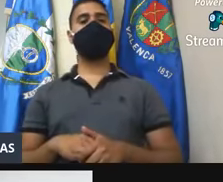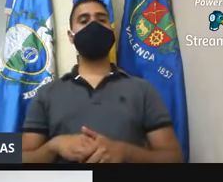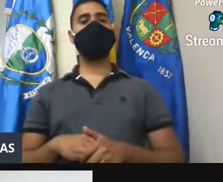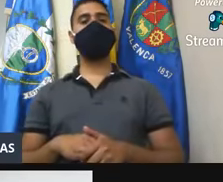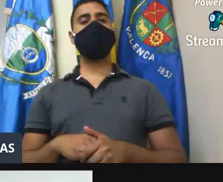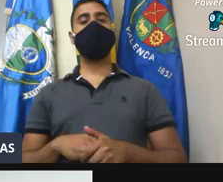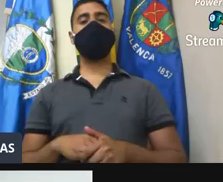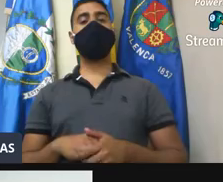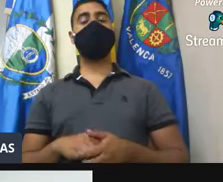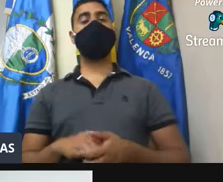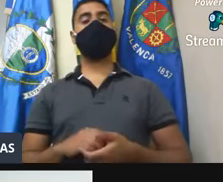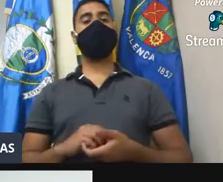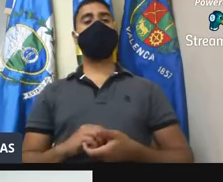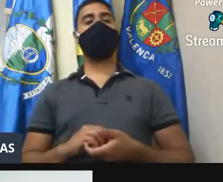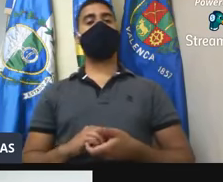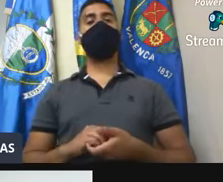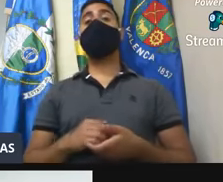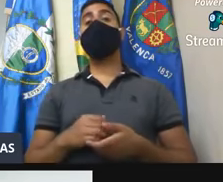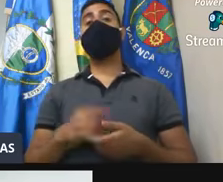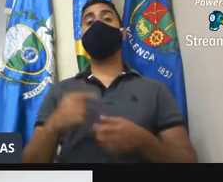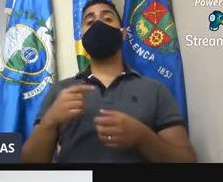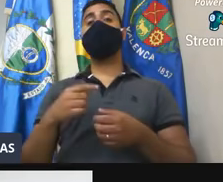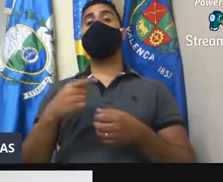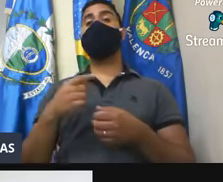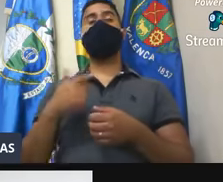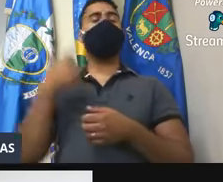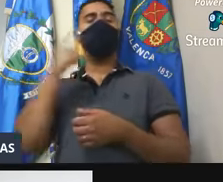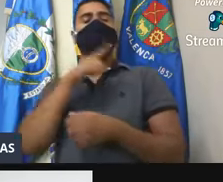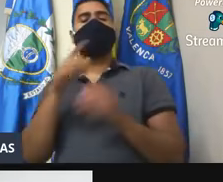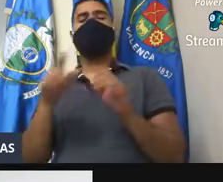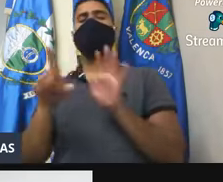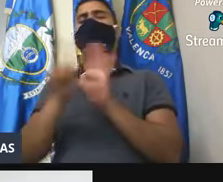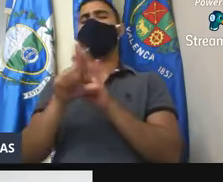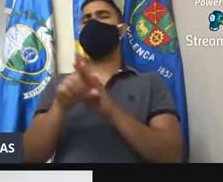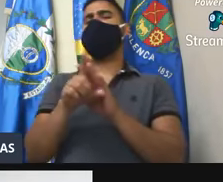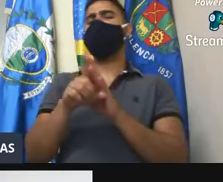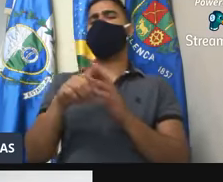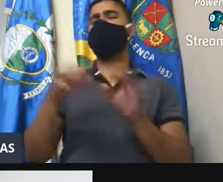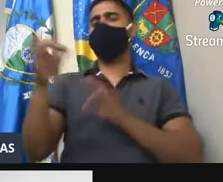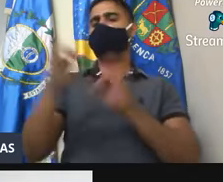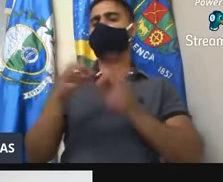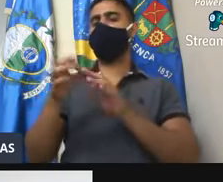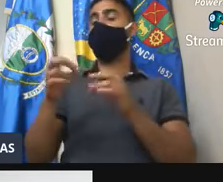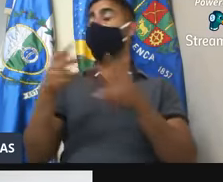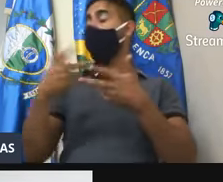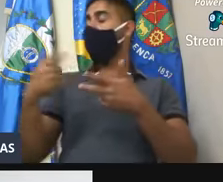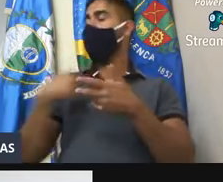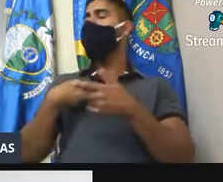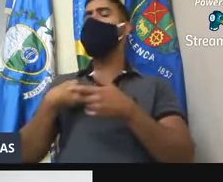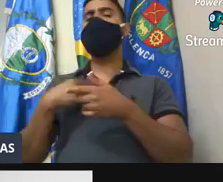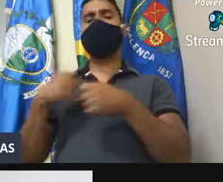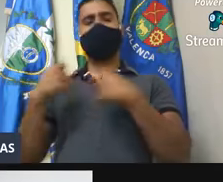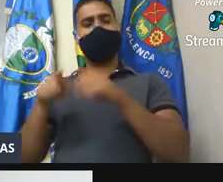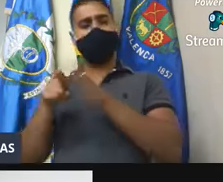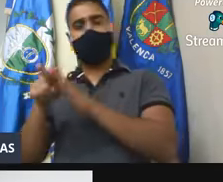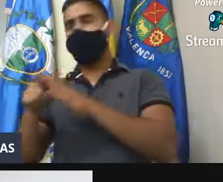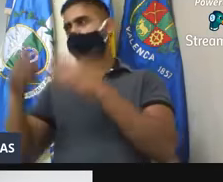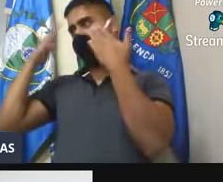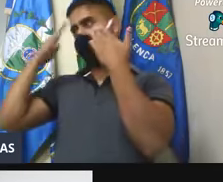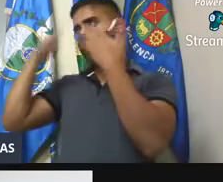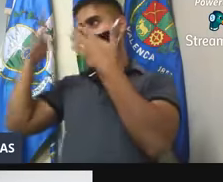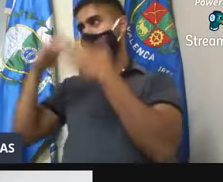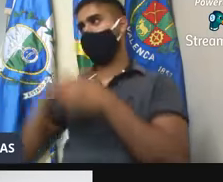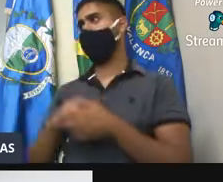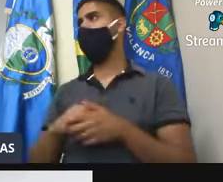o município não consegue dar legalidade para o projeto. Porque não tem garantia. Então, era isso. É o papel do vereador. Muito obrigado, presidente.